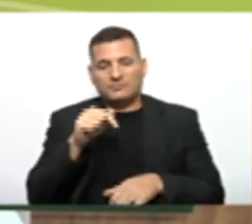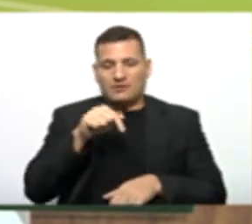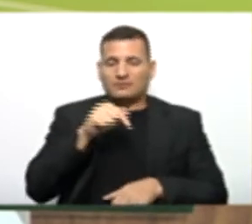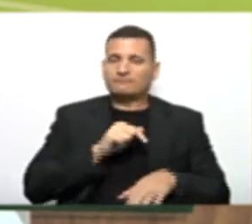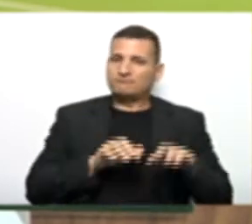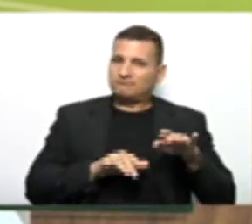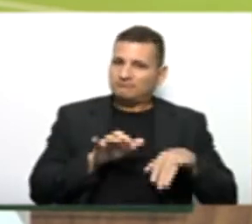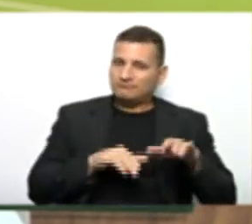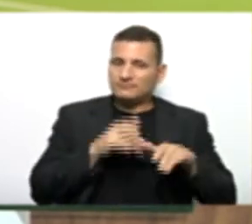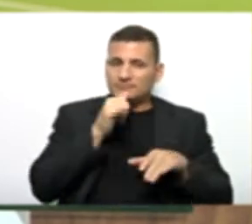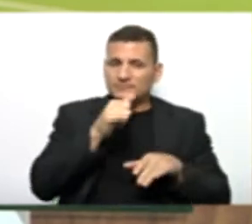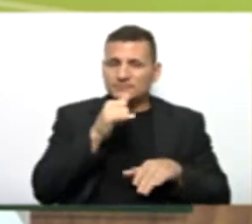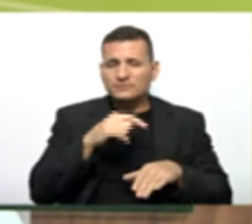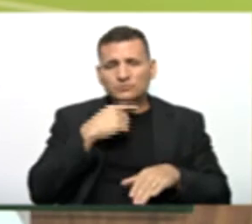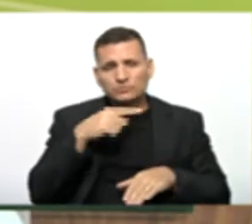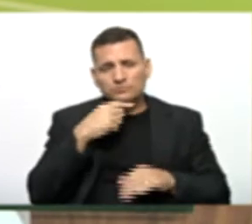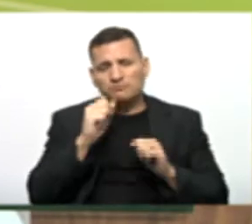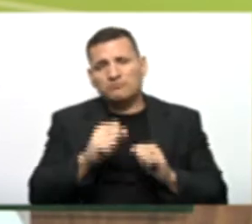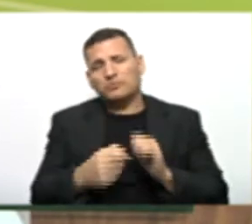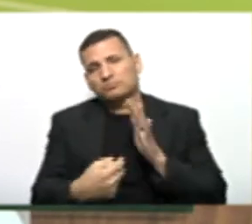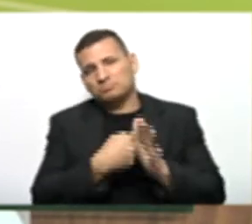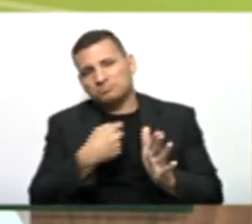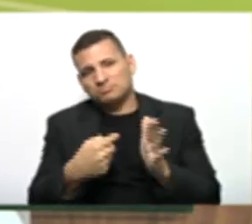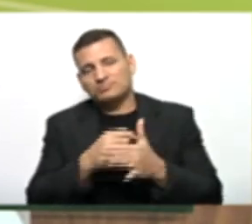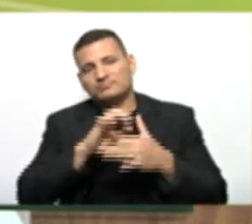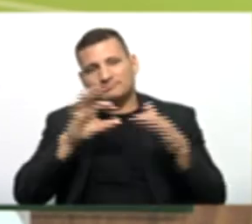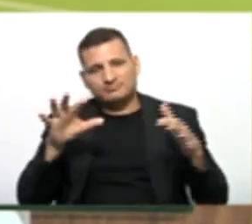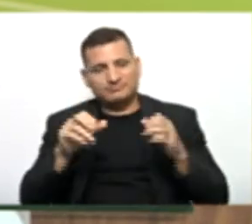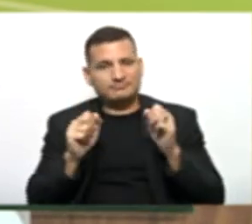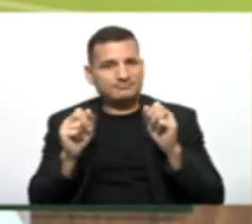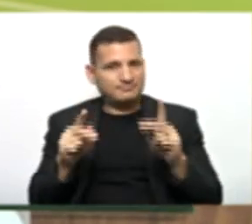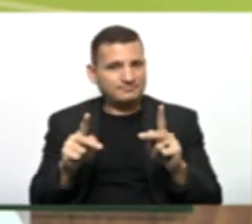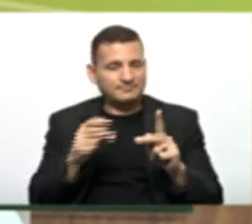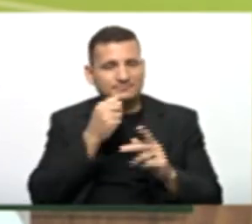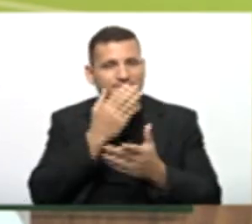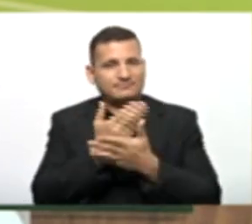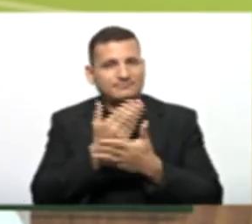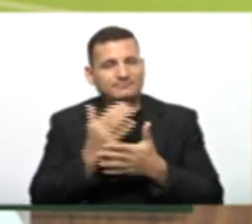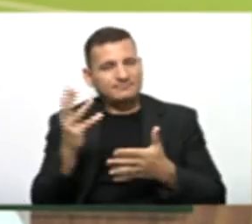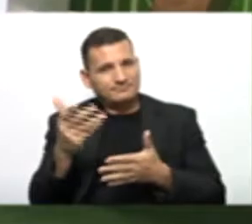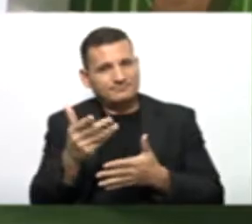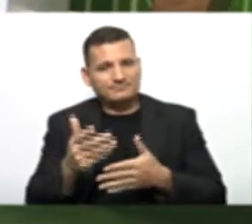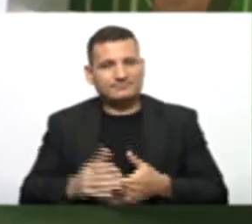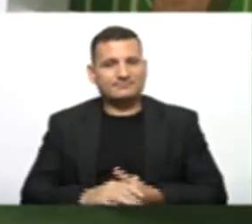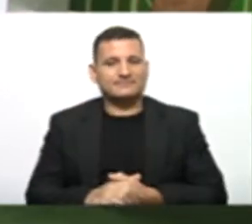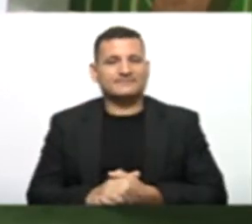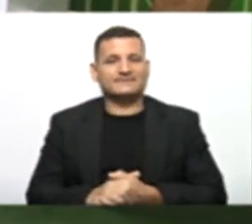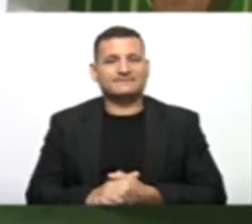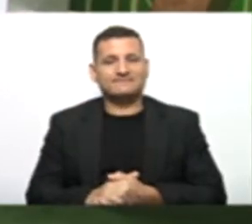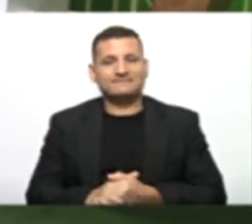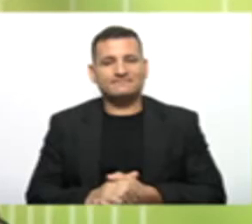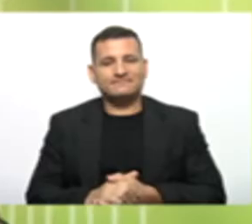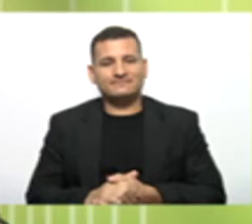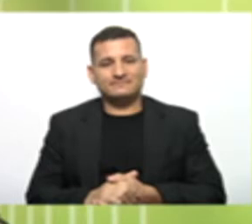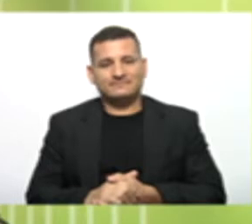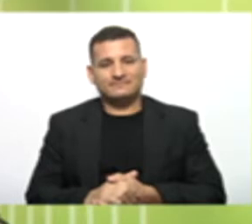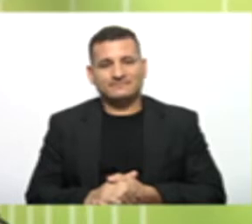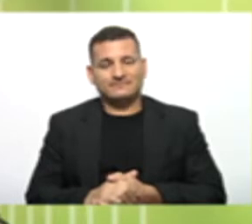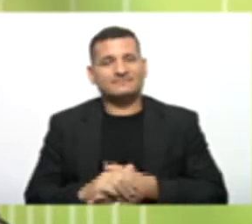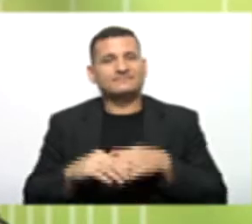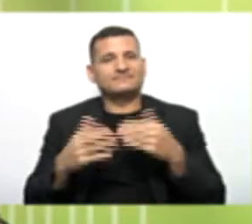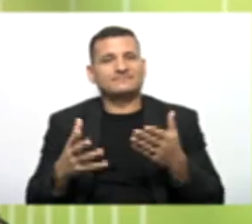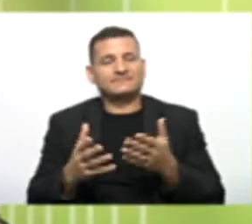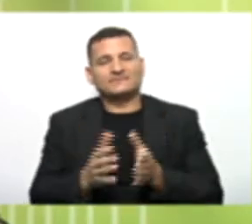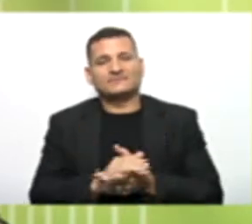dúvida, podem mandar para a gente que a gente vai responder aqui em sala, ok? Boa aula a todos, professor. Obrigado, professor Jordano. Então, vamos ver